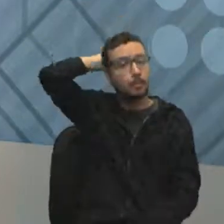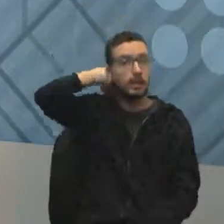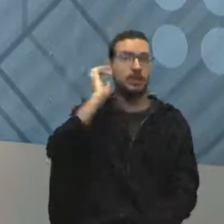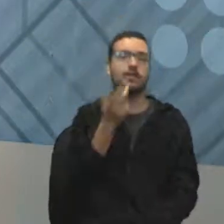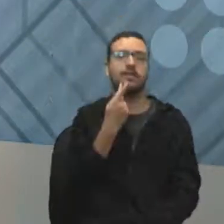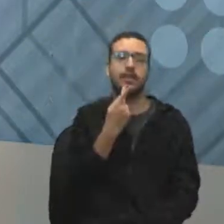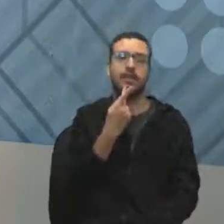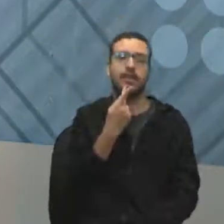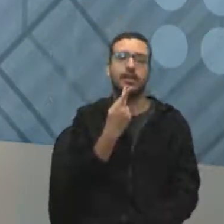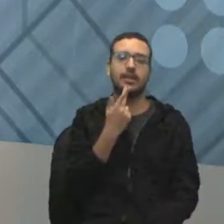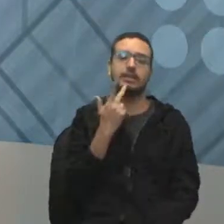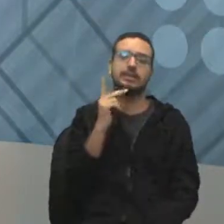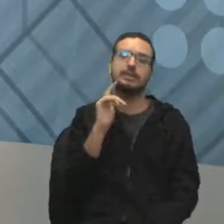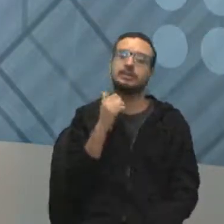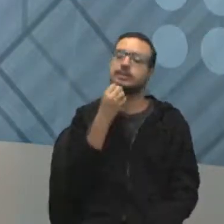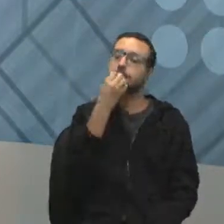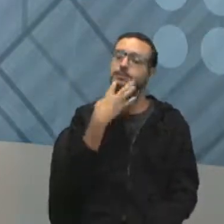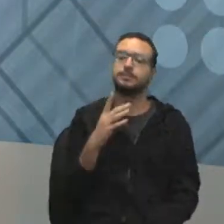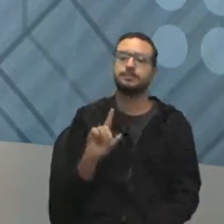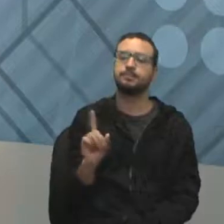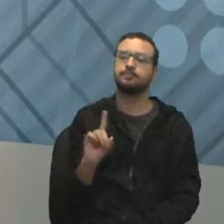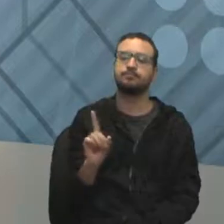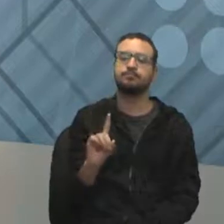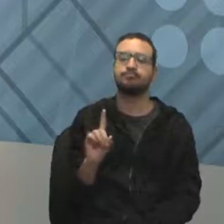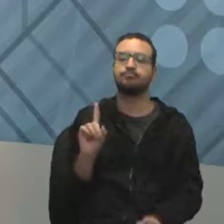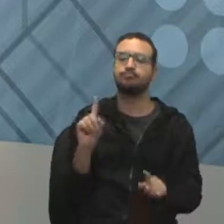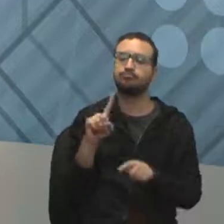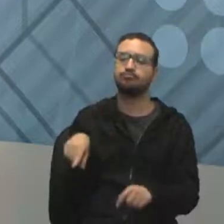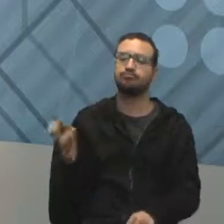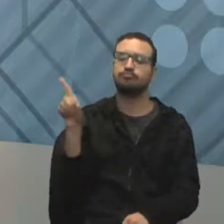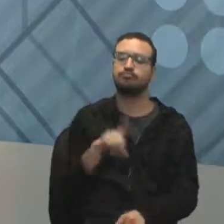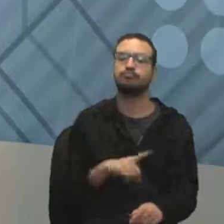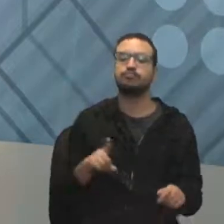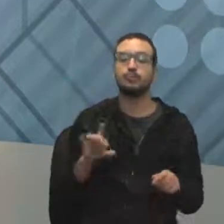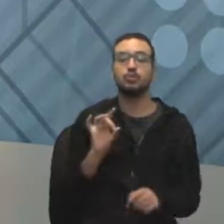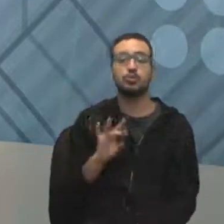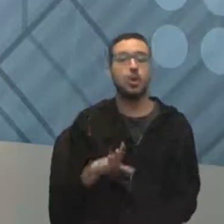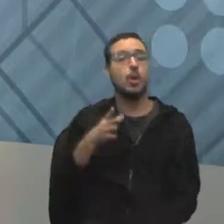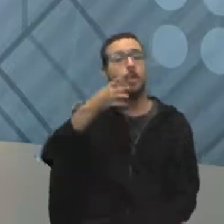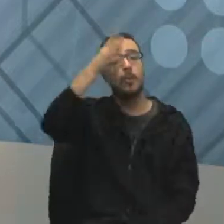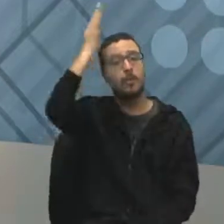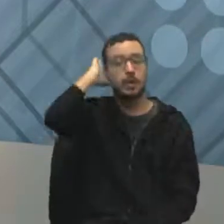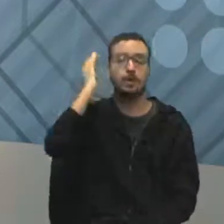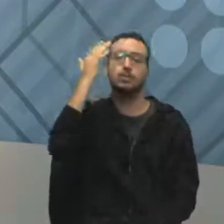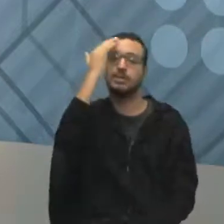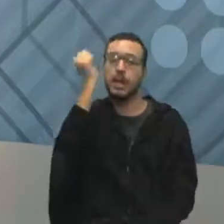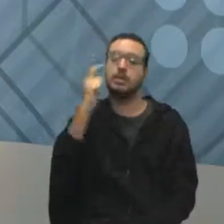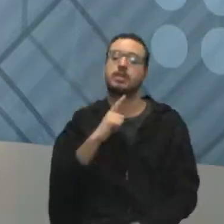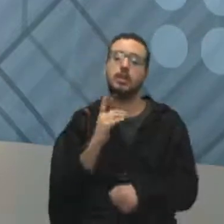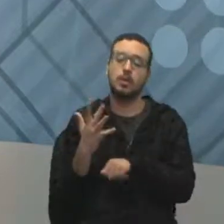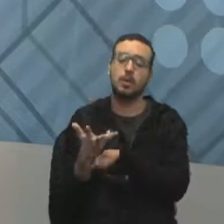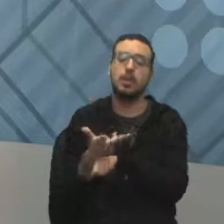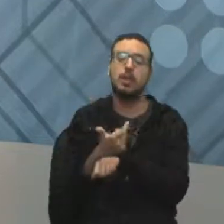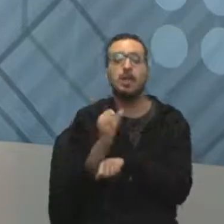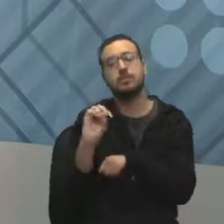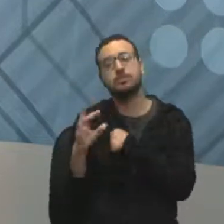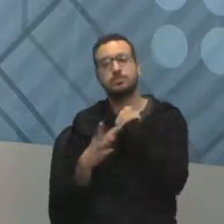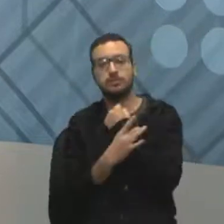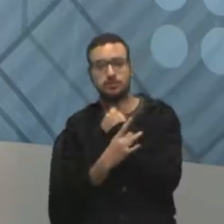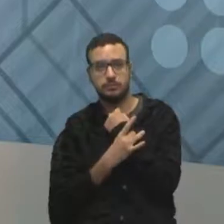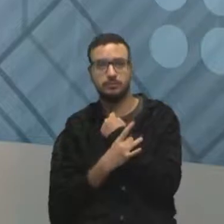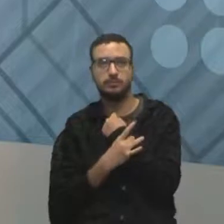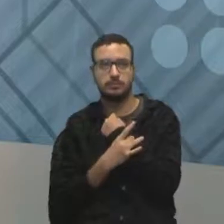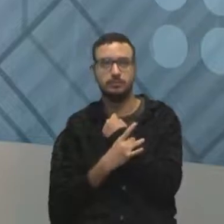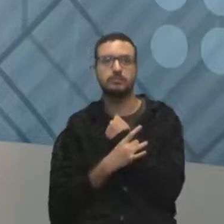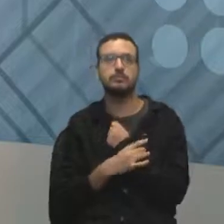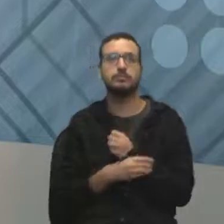Então, somente os bombeiros respondem, atestam pela qualidade e segurança de algumas questões lá na nossa cidade